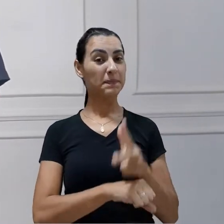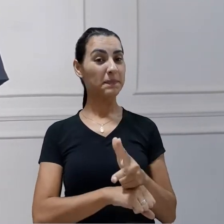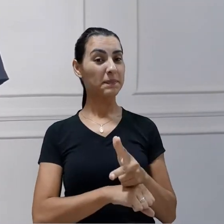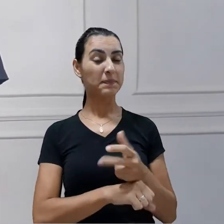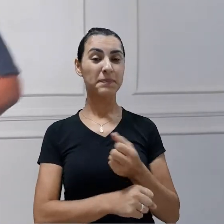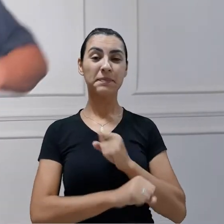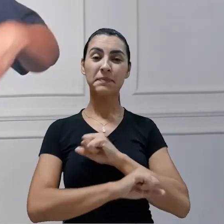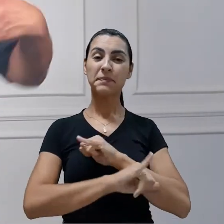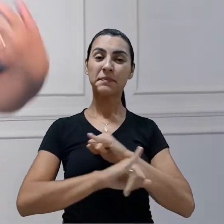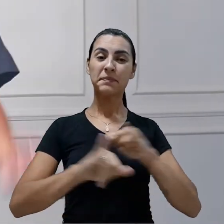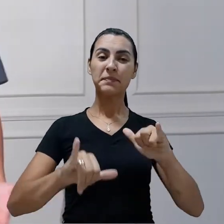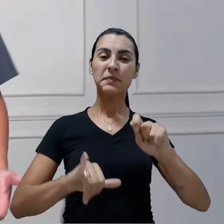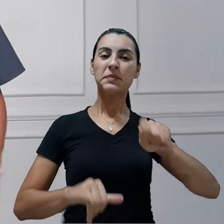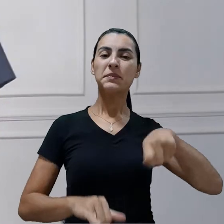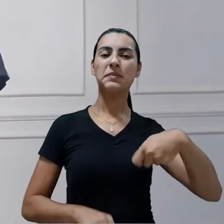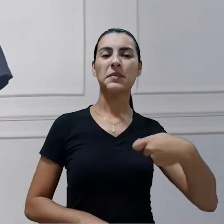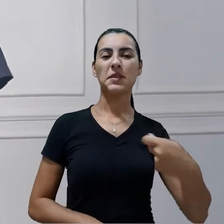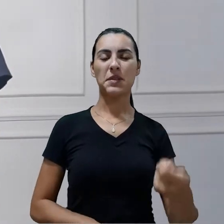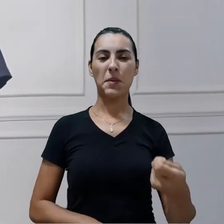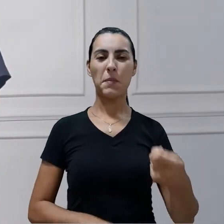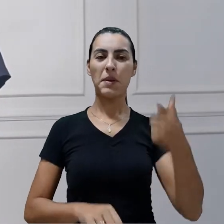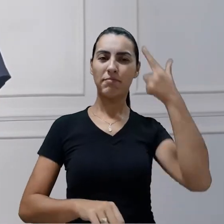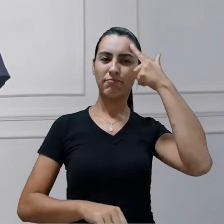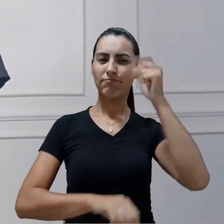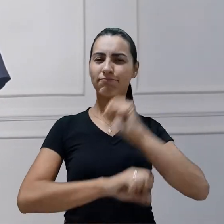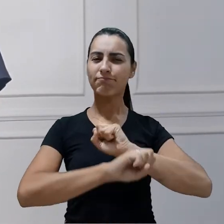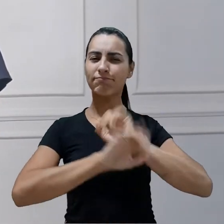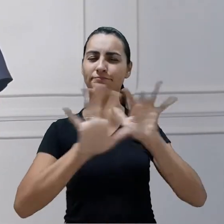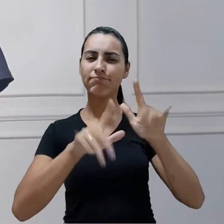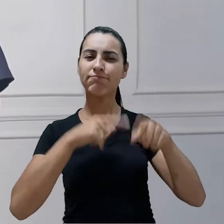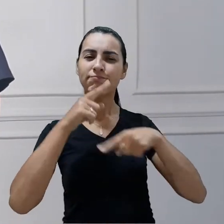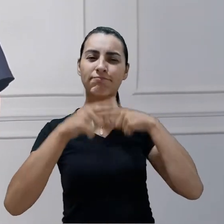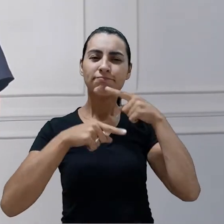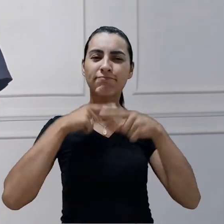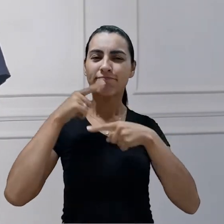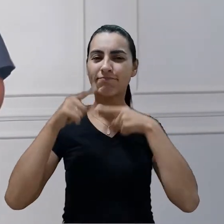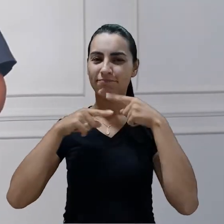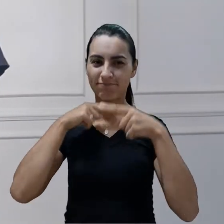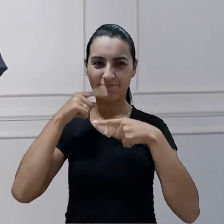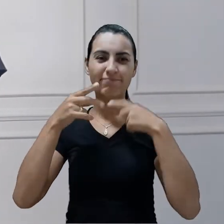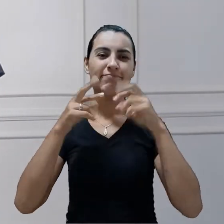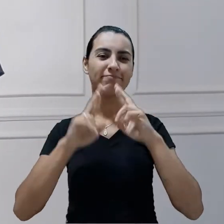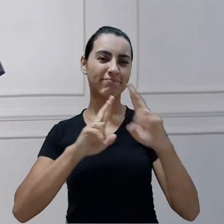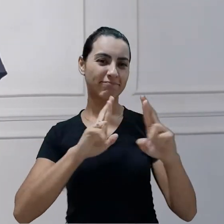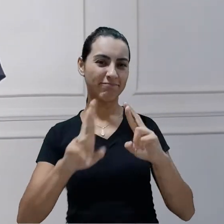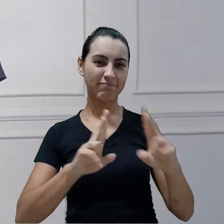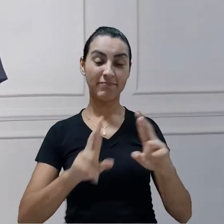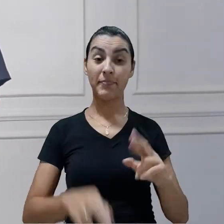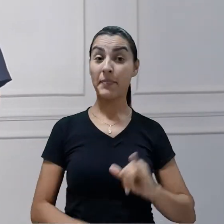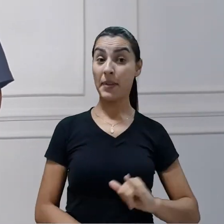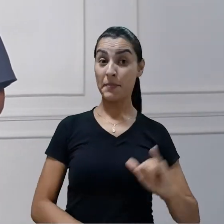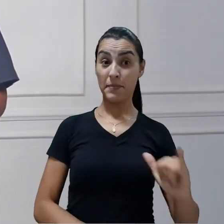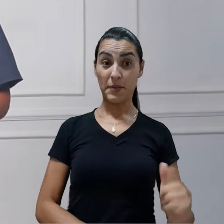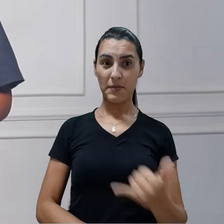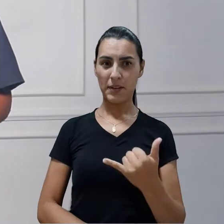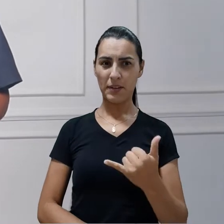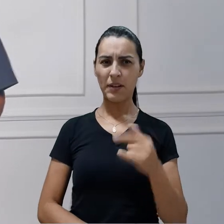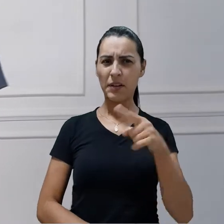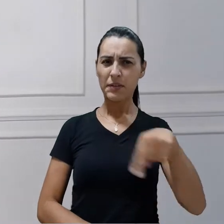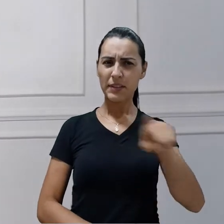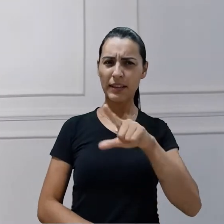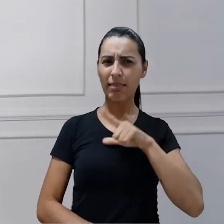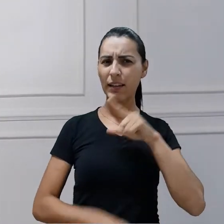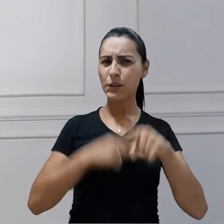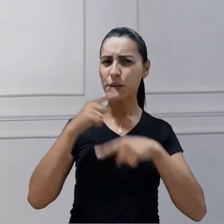pouco mais com você e esclarecer um pouco mais algumas dúvidas. Aproveito, se você tem alguma dúvida